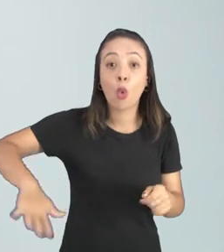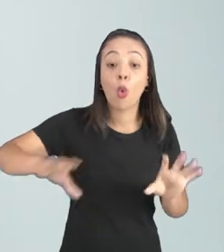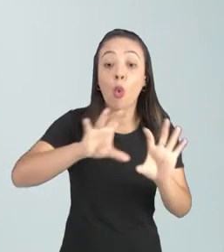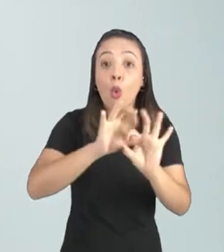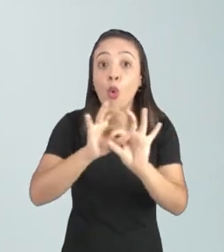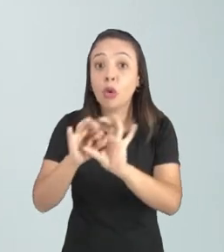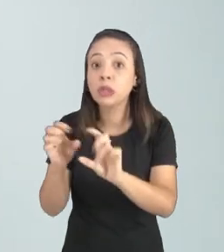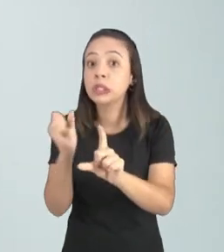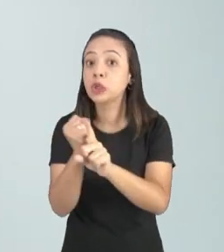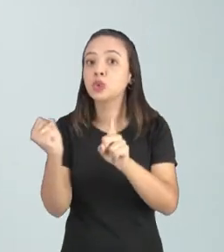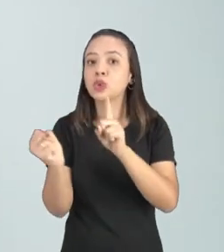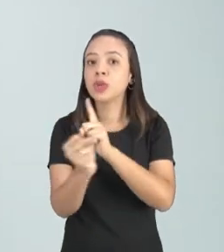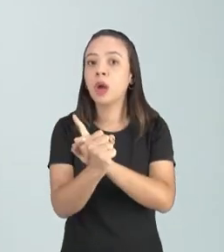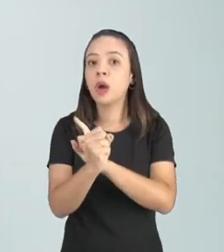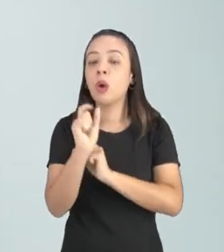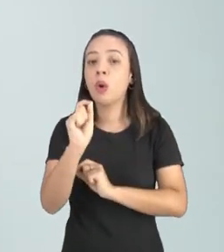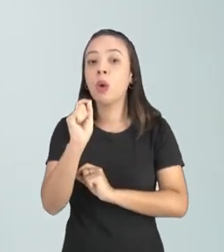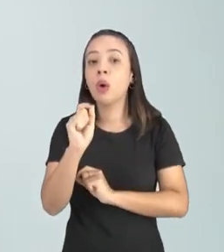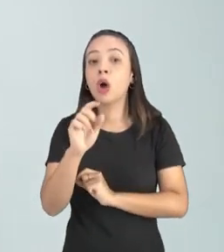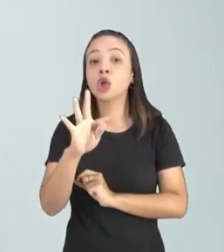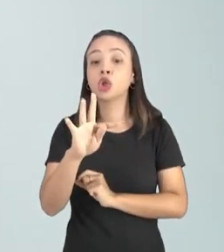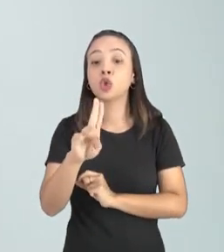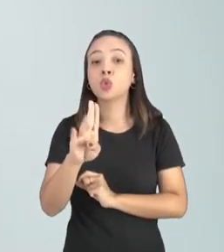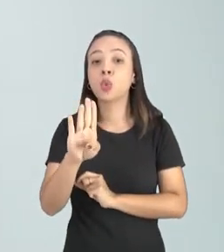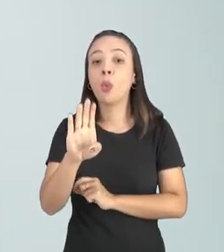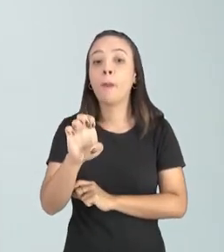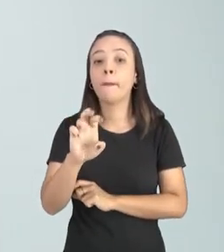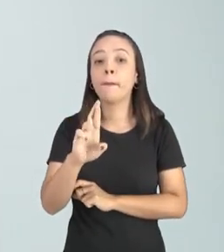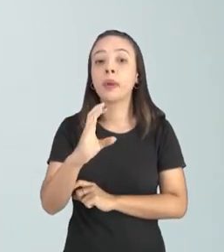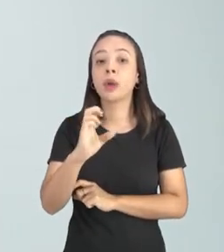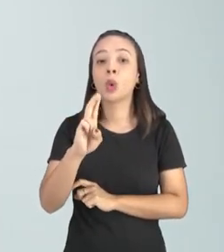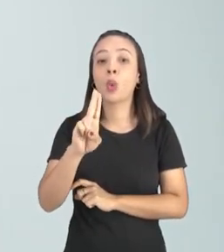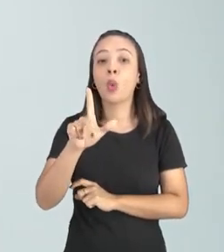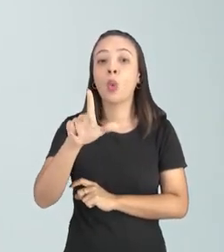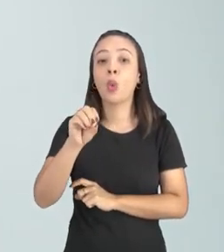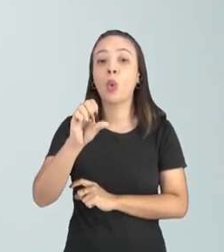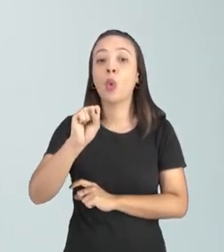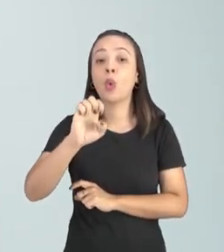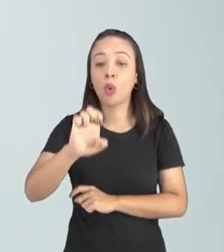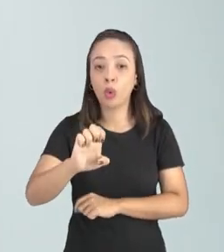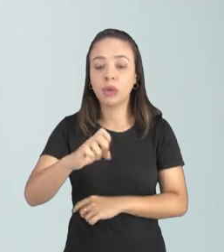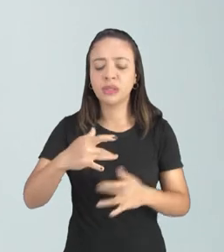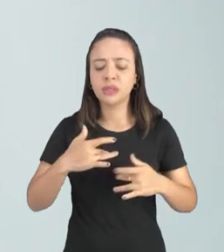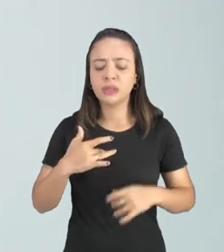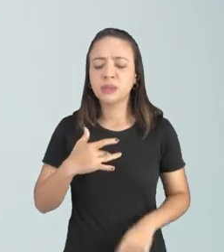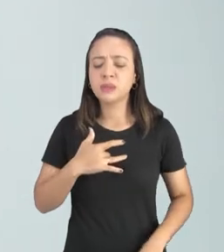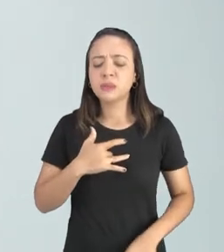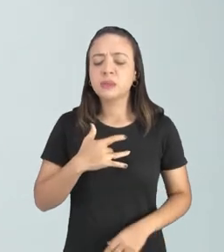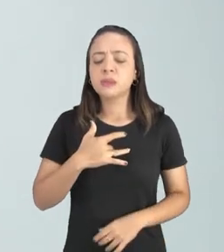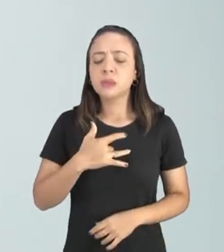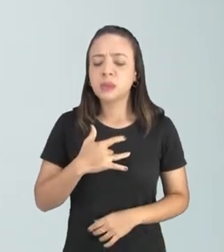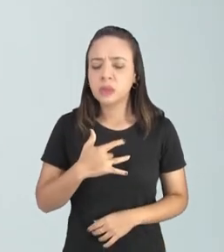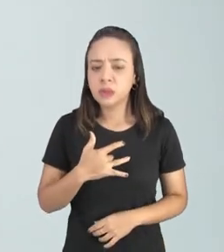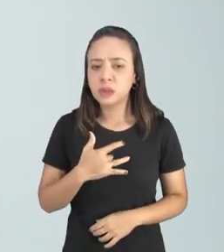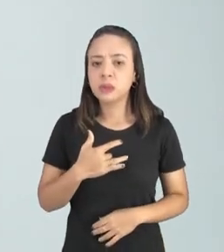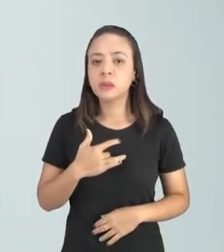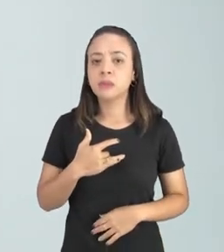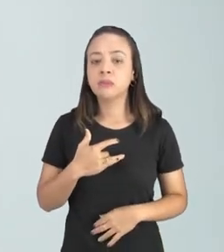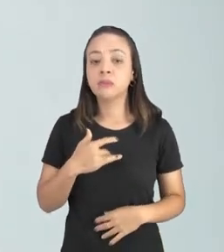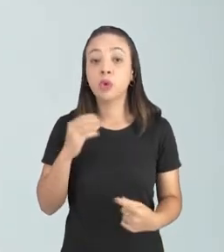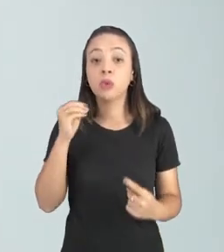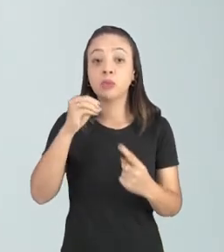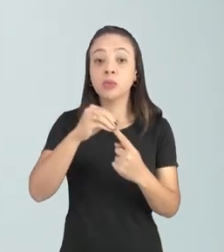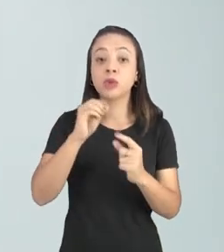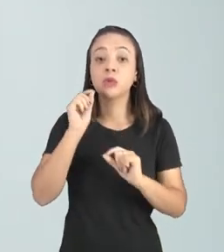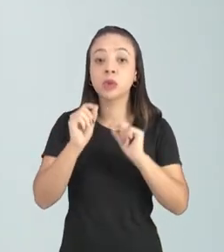da tuberculose pulmonar né e nessa aula nós vamos o objetivo dessa aula é falar sobre a origem né